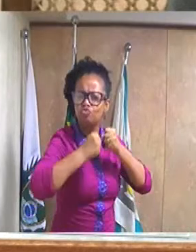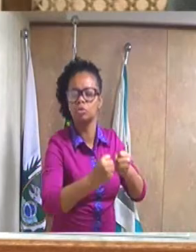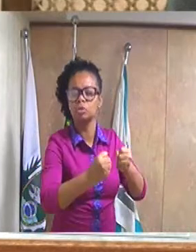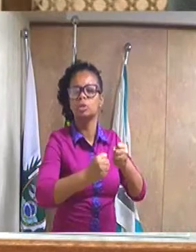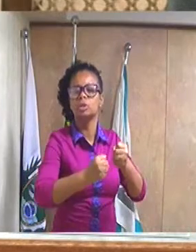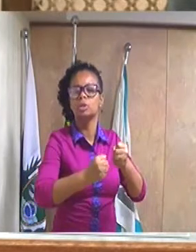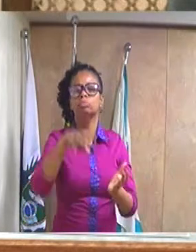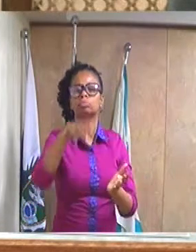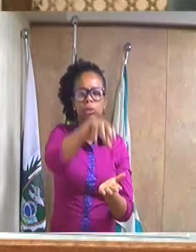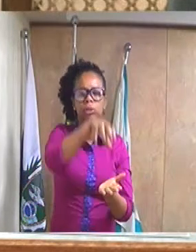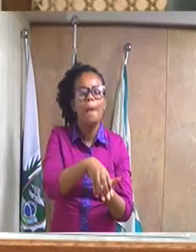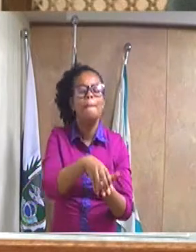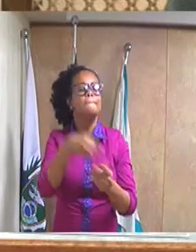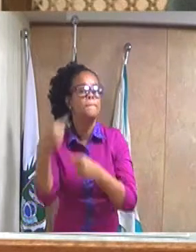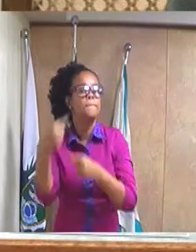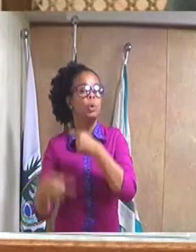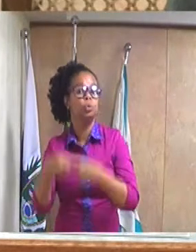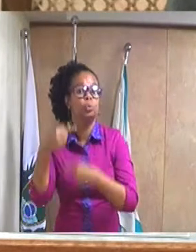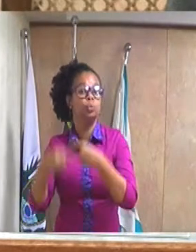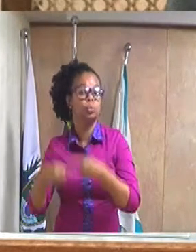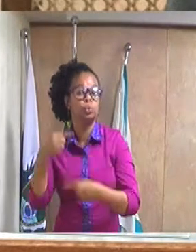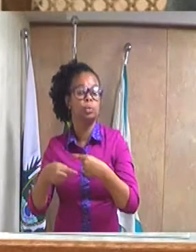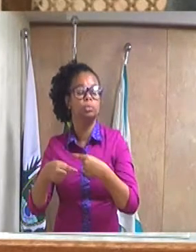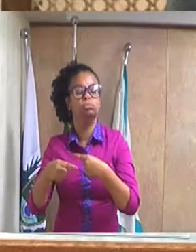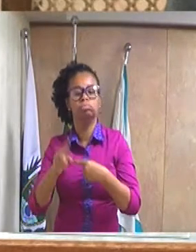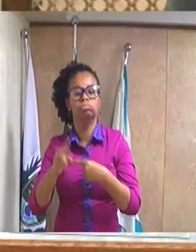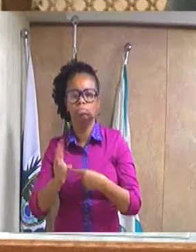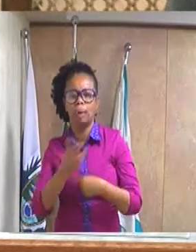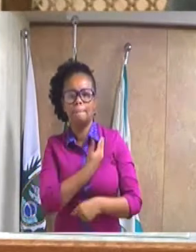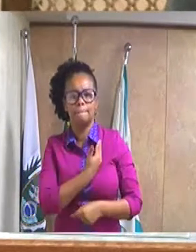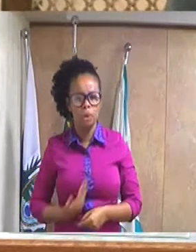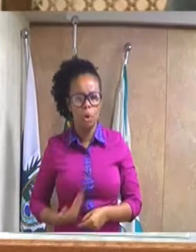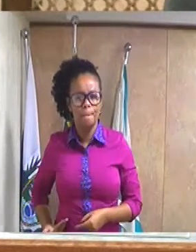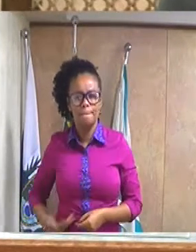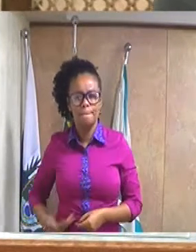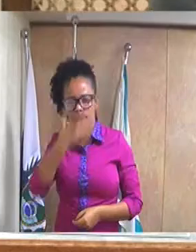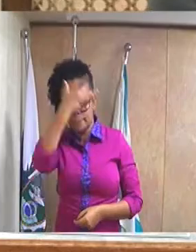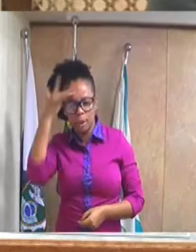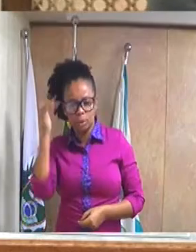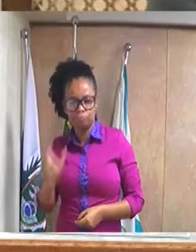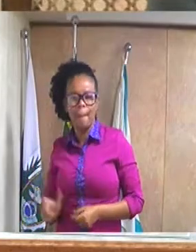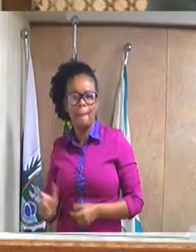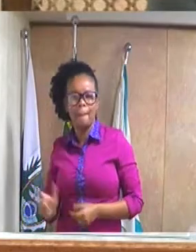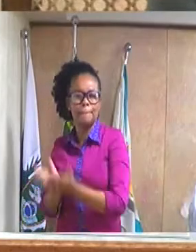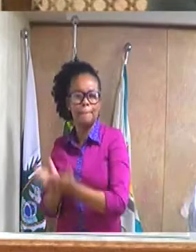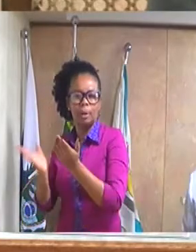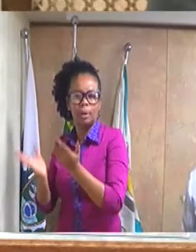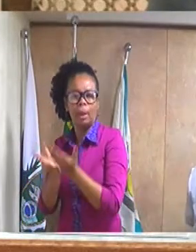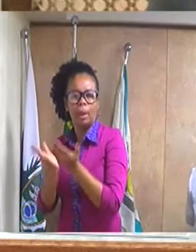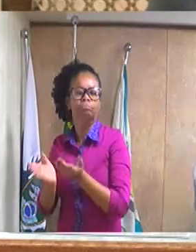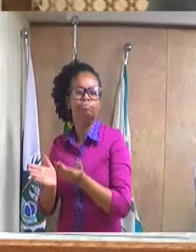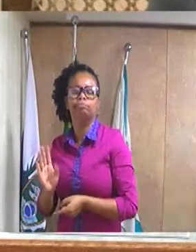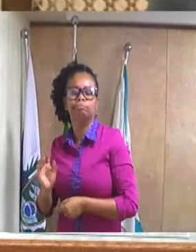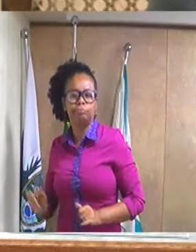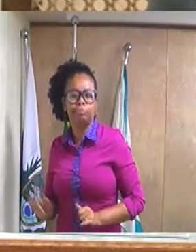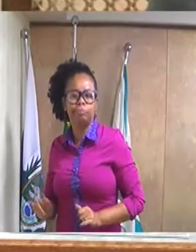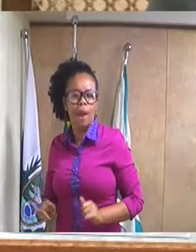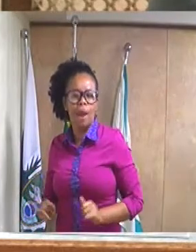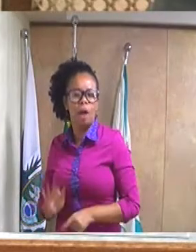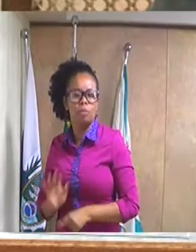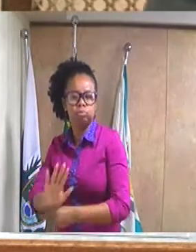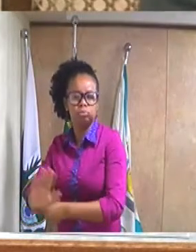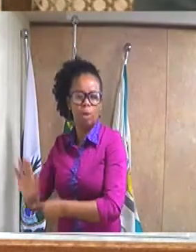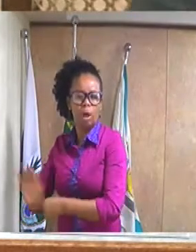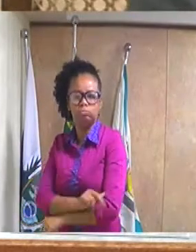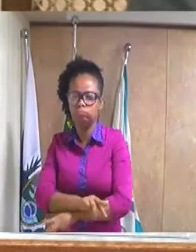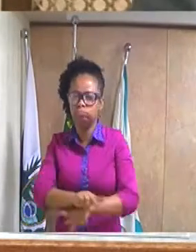políticas públicas voltada a indivíduos em situação de vulnerabilidade, a fim de atender demandas de variados